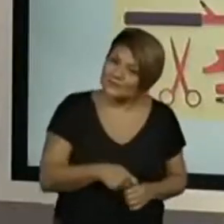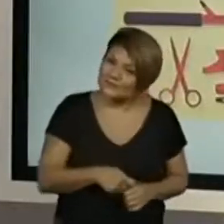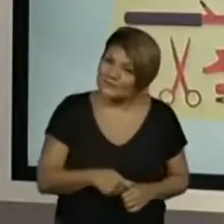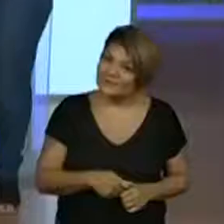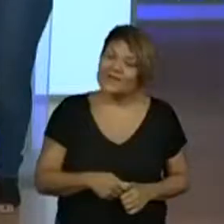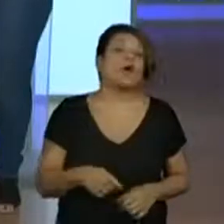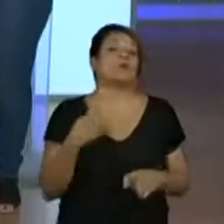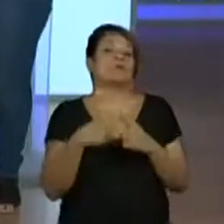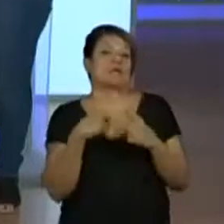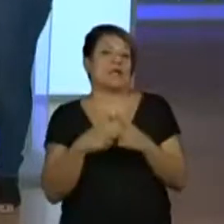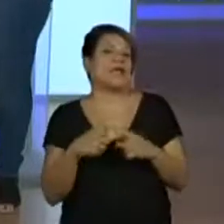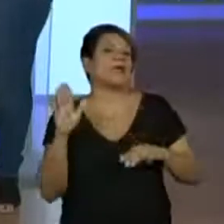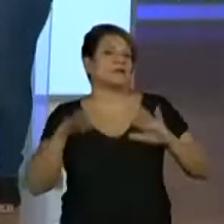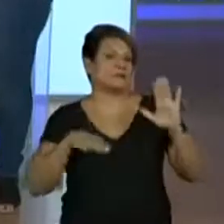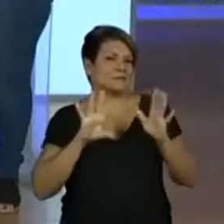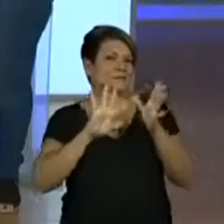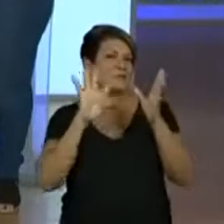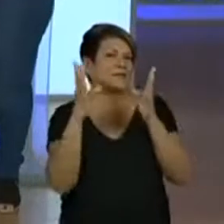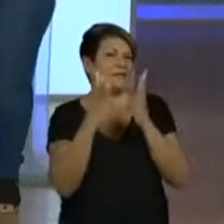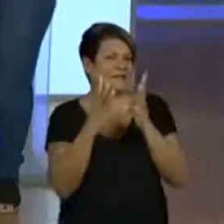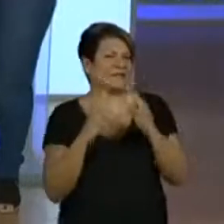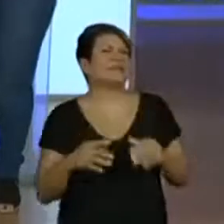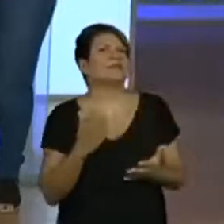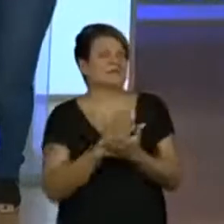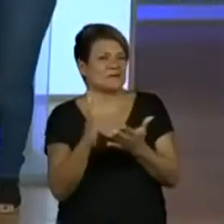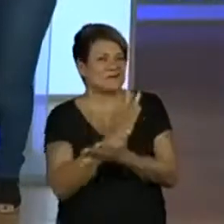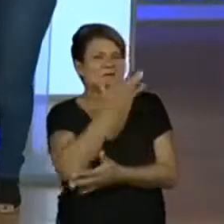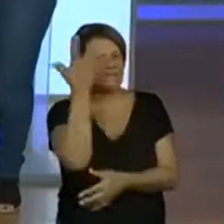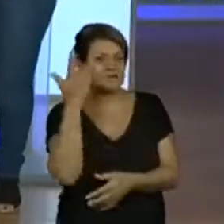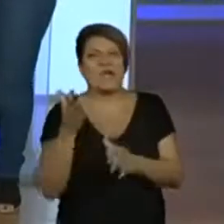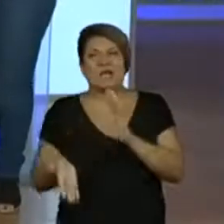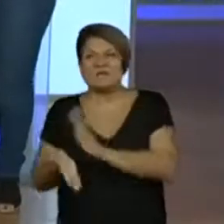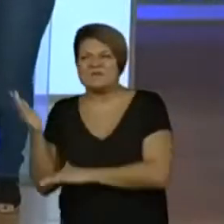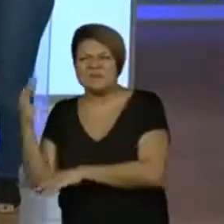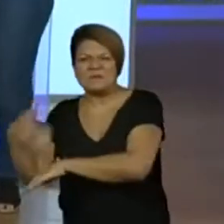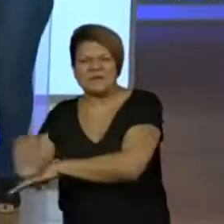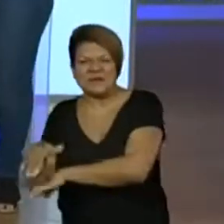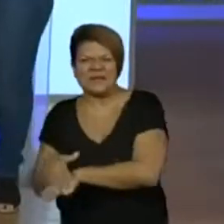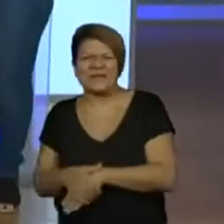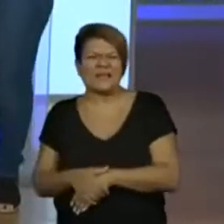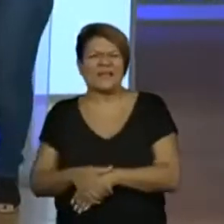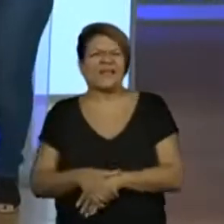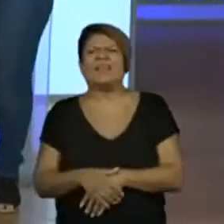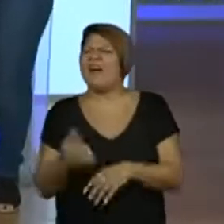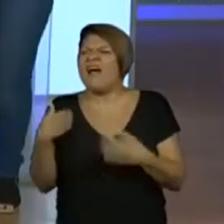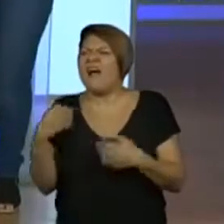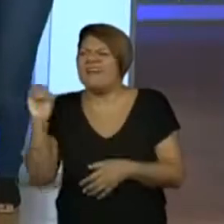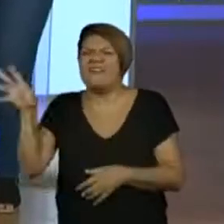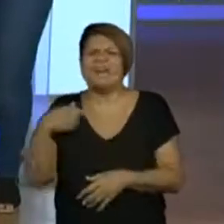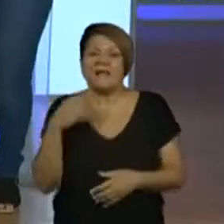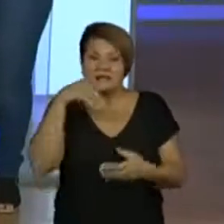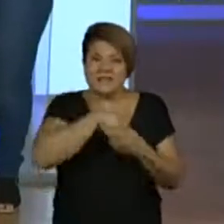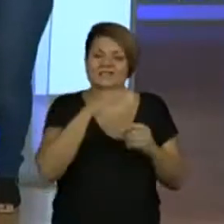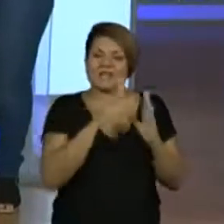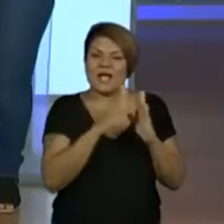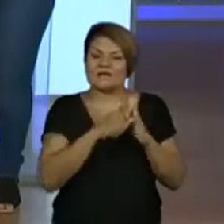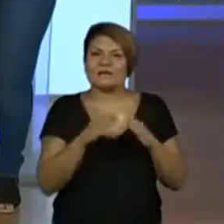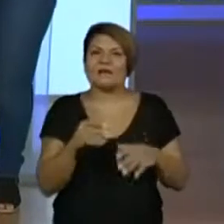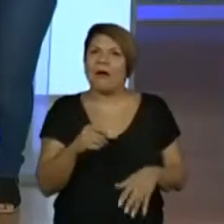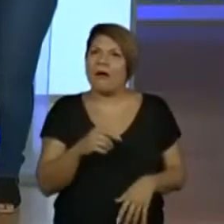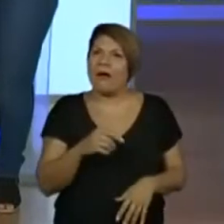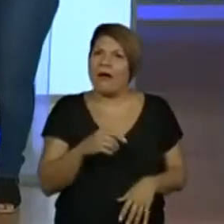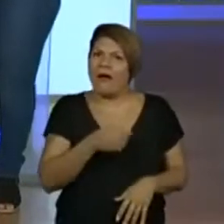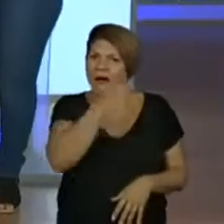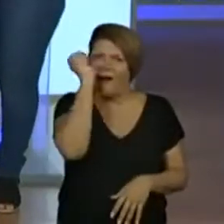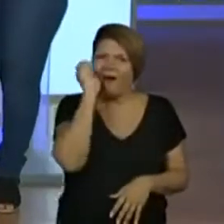Porque tem pessoas nessa quarentena, né, professora Kelly? Se não sai de casa, não penteia o cabelo, né? Será? Ah, tem. Tem? Eu conheço um monte.